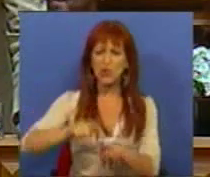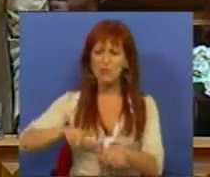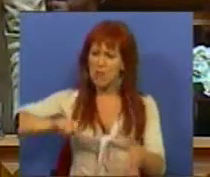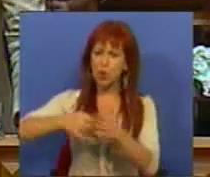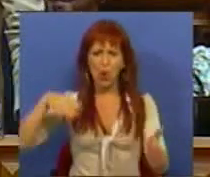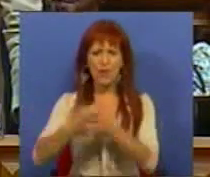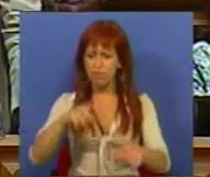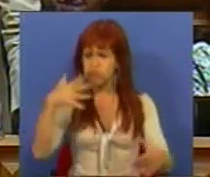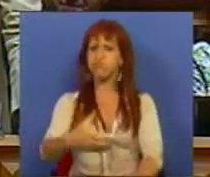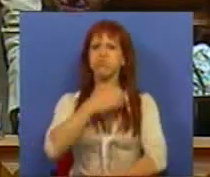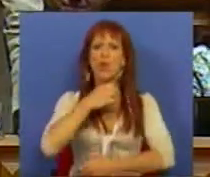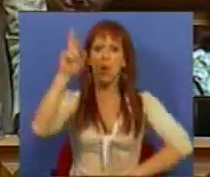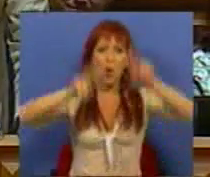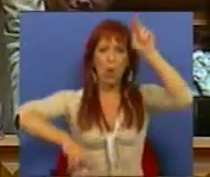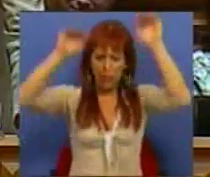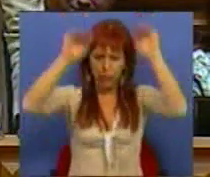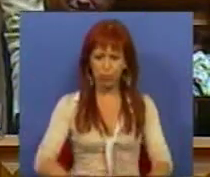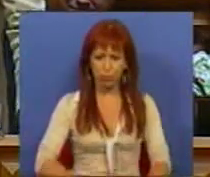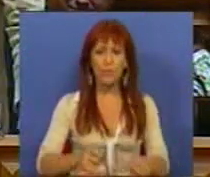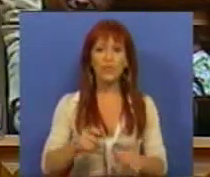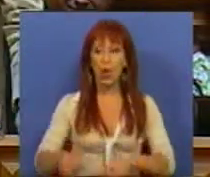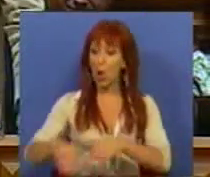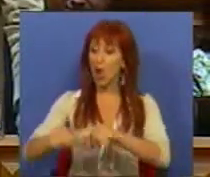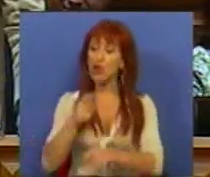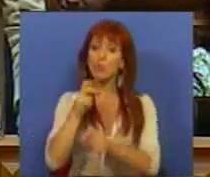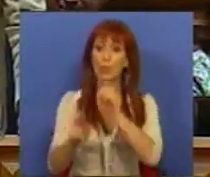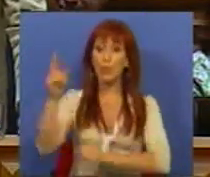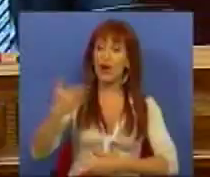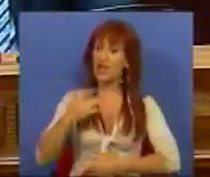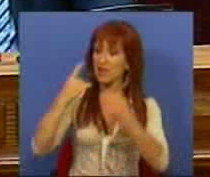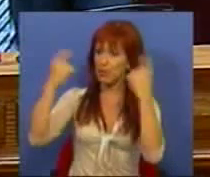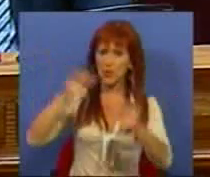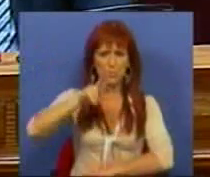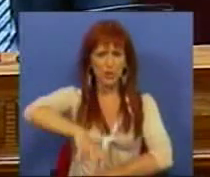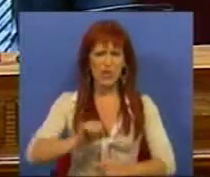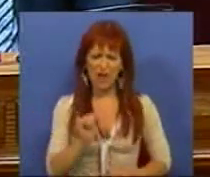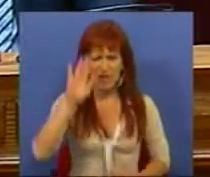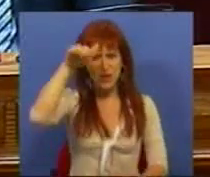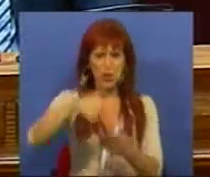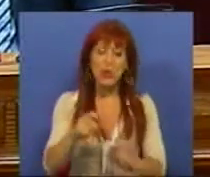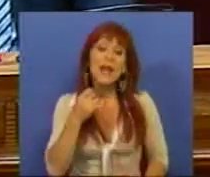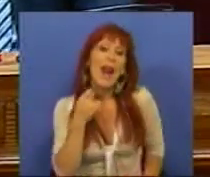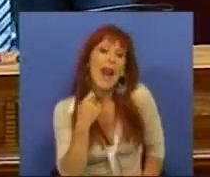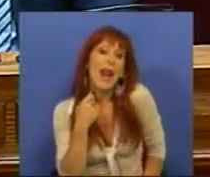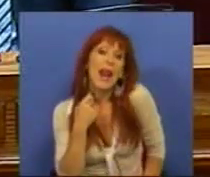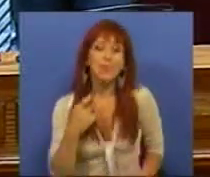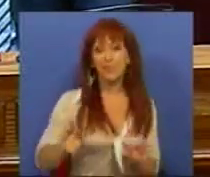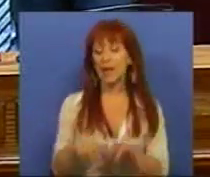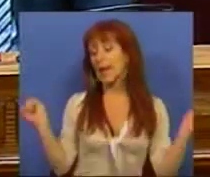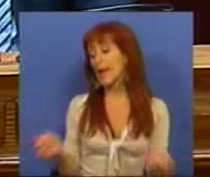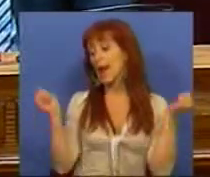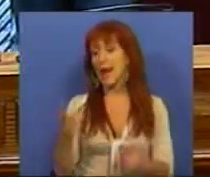provocasse o colapso da Bolsa ou que jogasse no aumento dos juros da dívida pública portuguesa? A sua soluçãozinha é uma